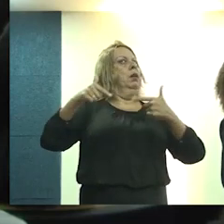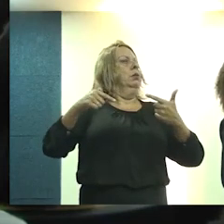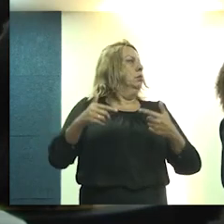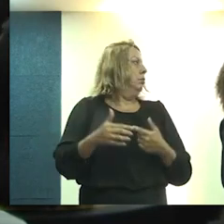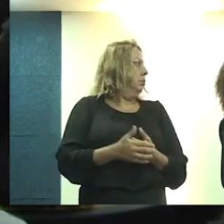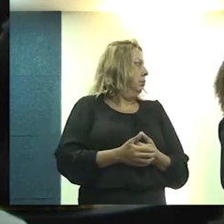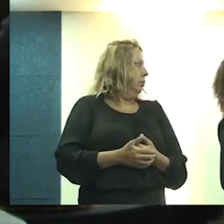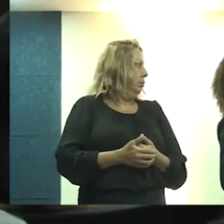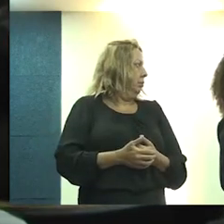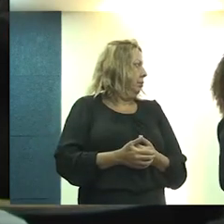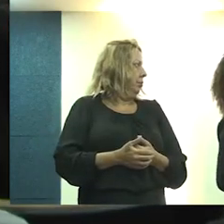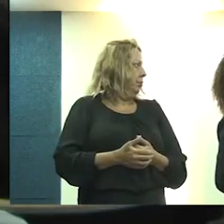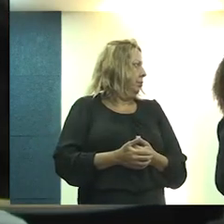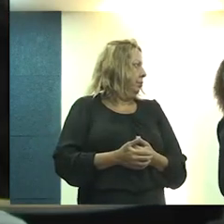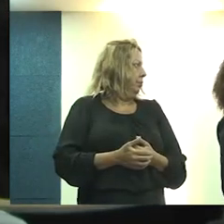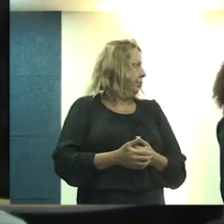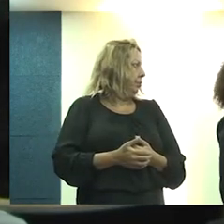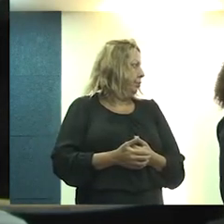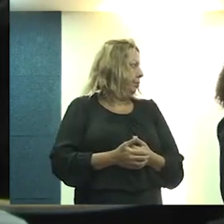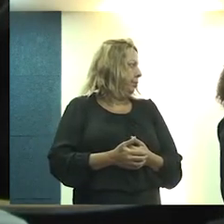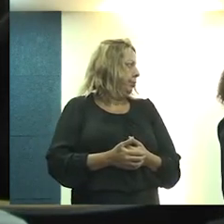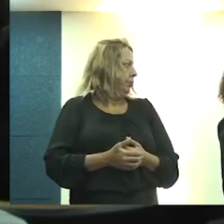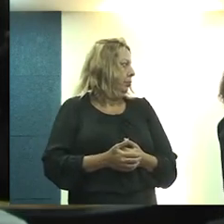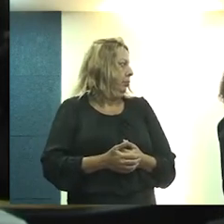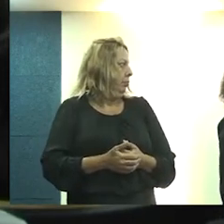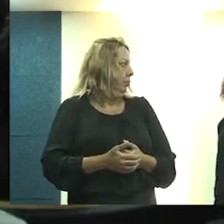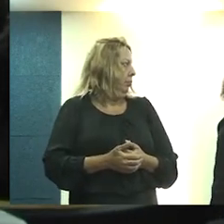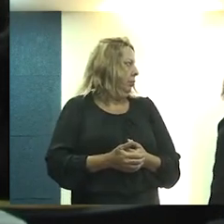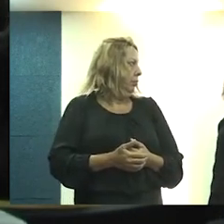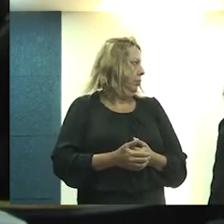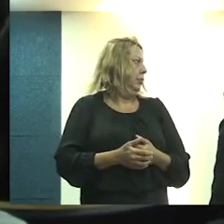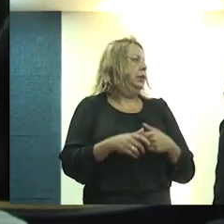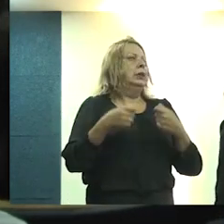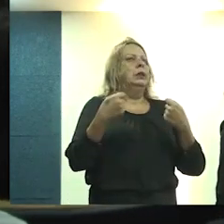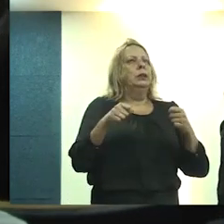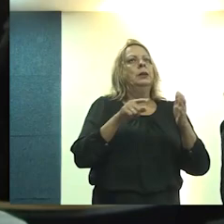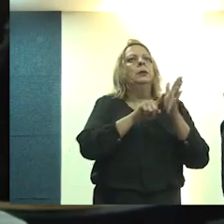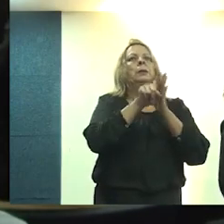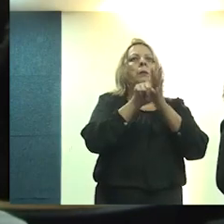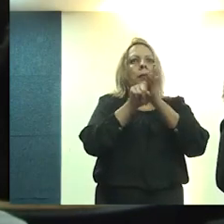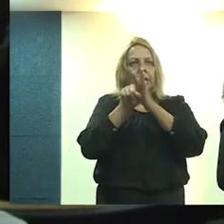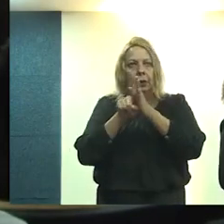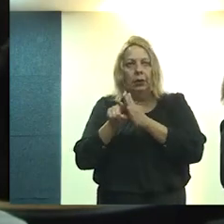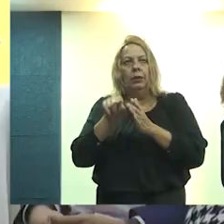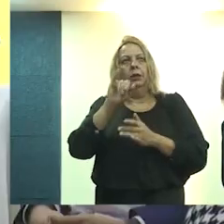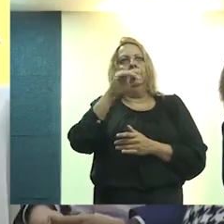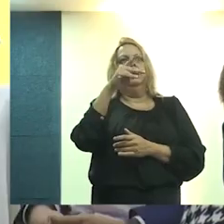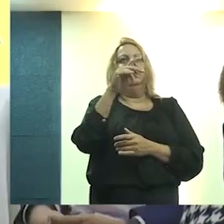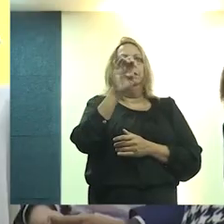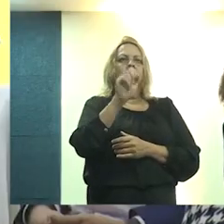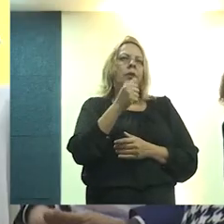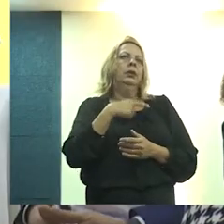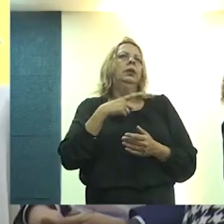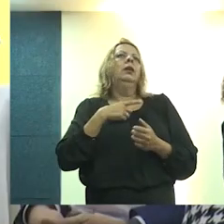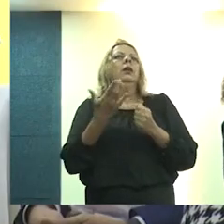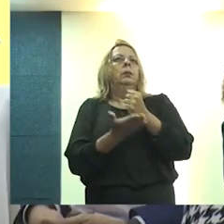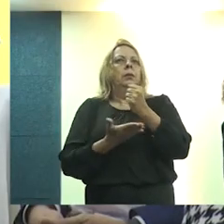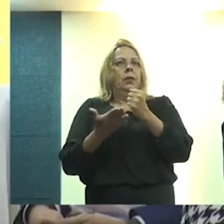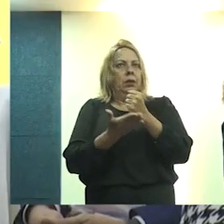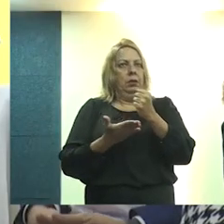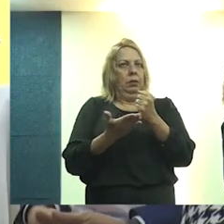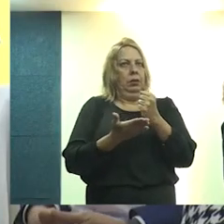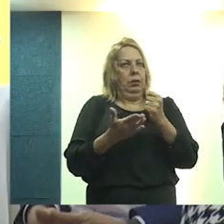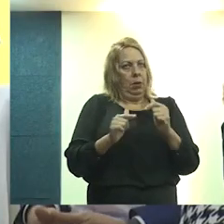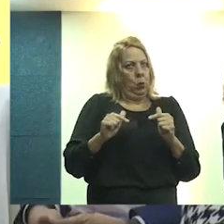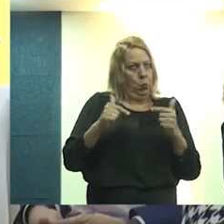ação, não é, Dalva? A gente precisa de mobilização, a gente precisa de pesquisa, como o IPEA trouxe, para fundamentar a nossa